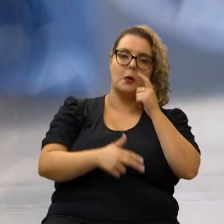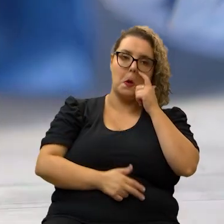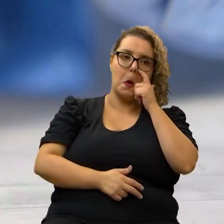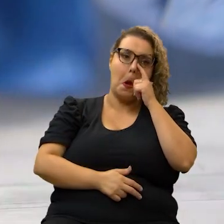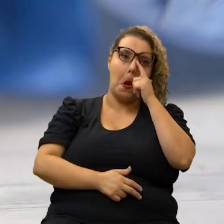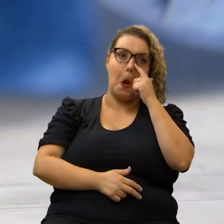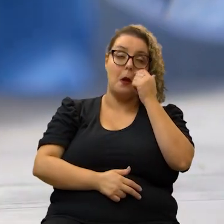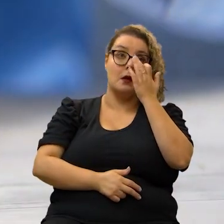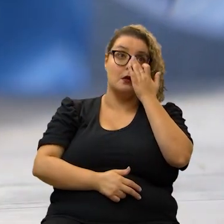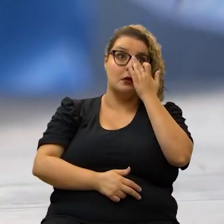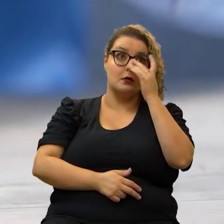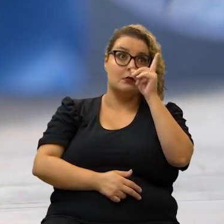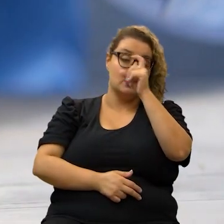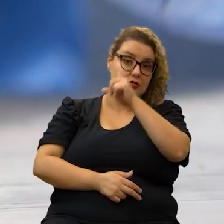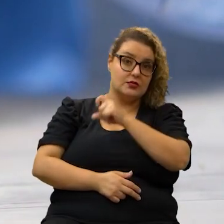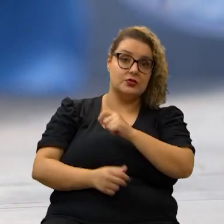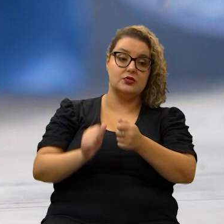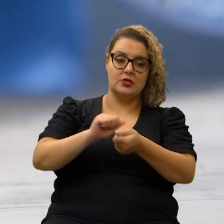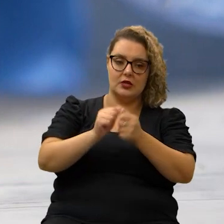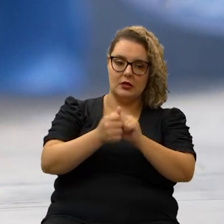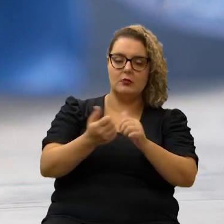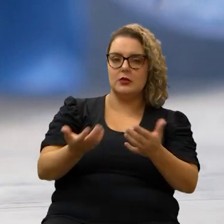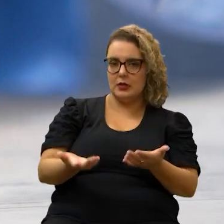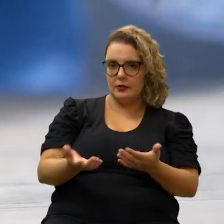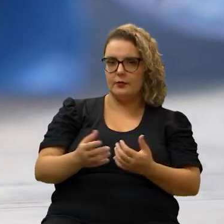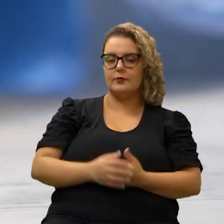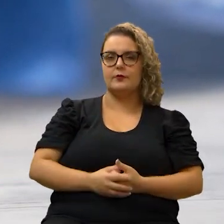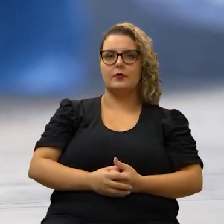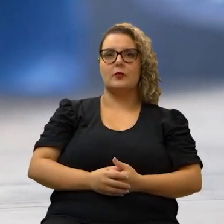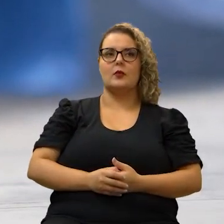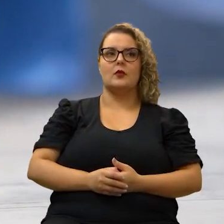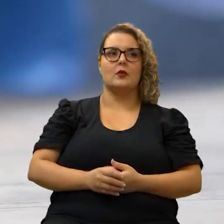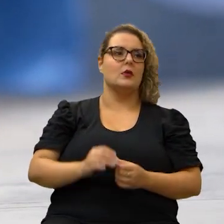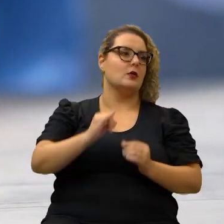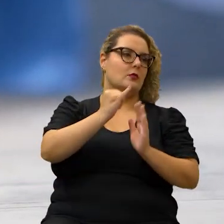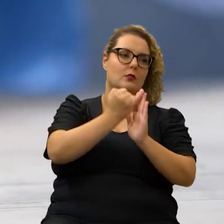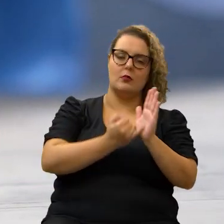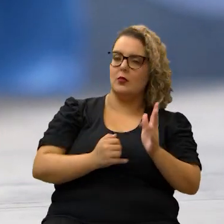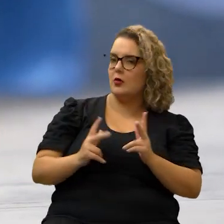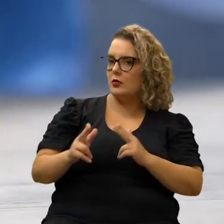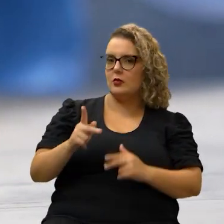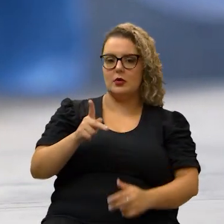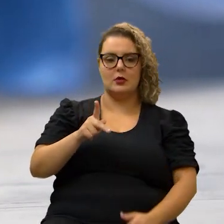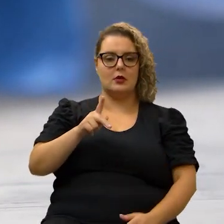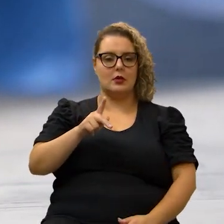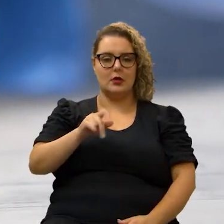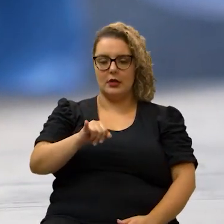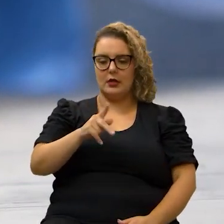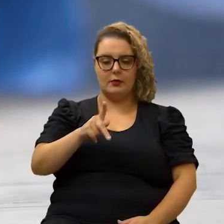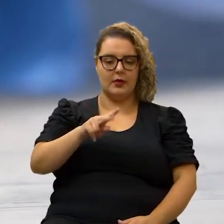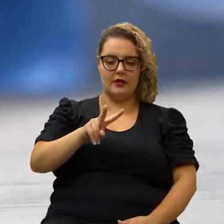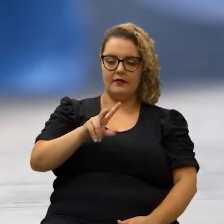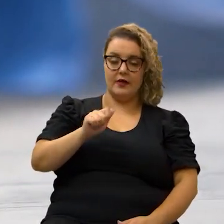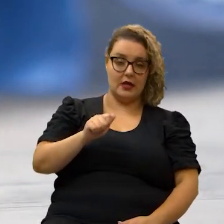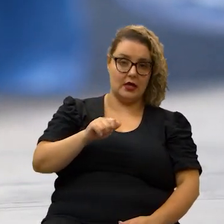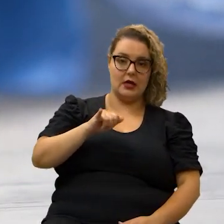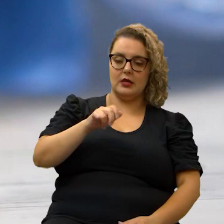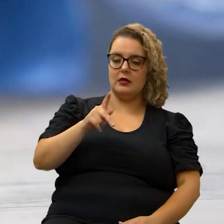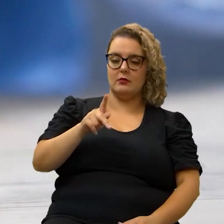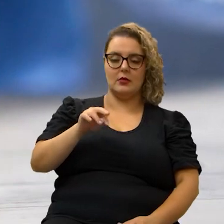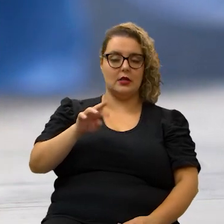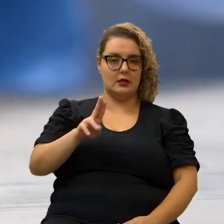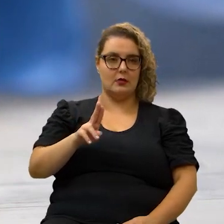e muito mais difícil você ajustar certo então imposto a mesma coisa IPVA e PTU são podemos chamar assim